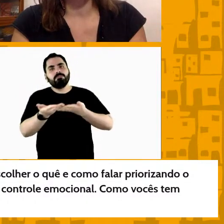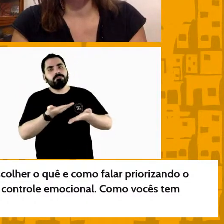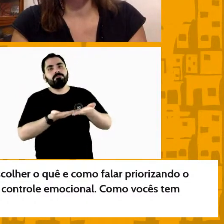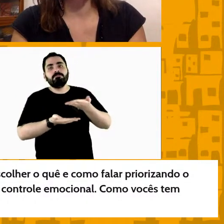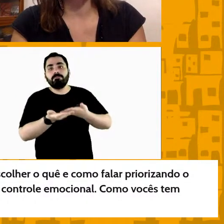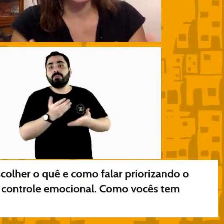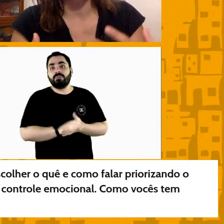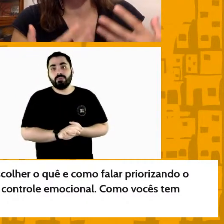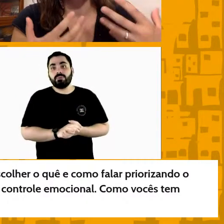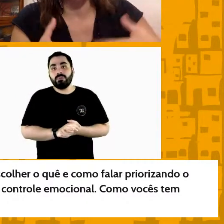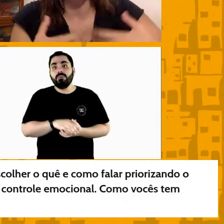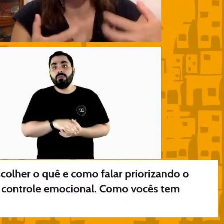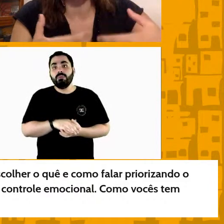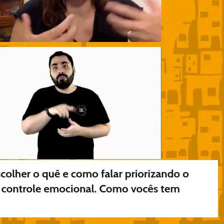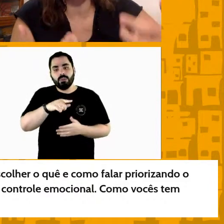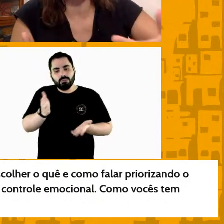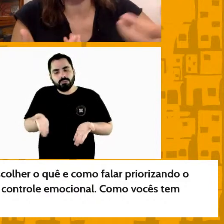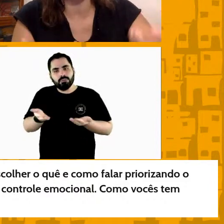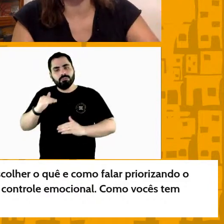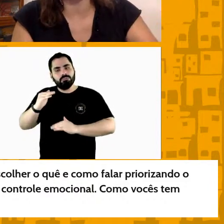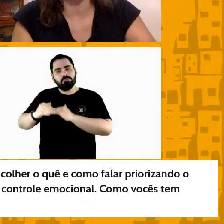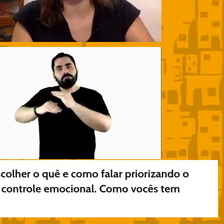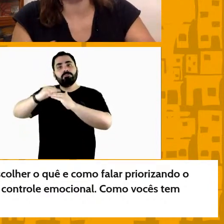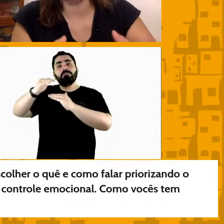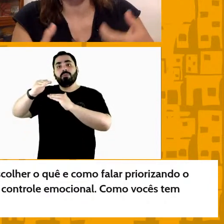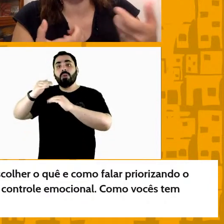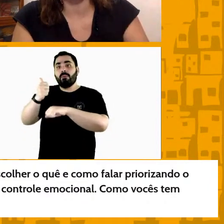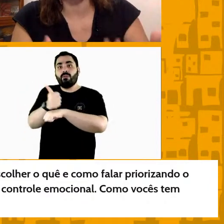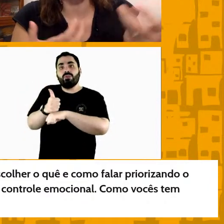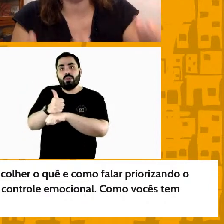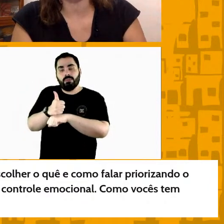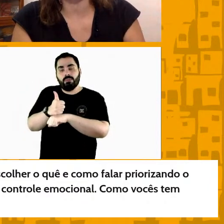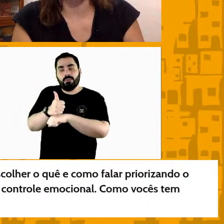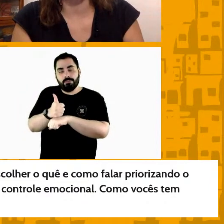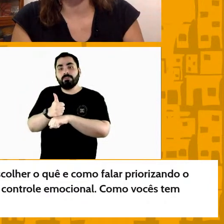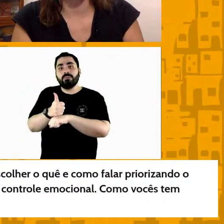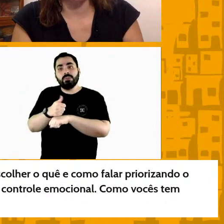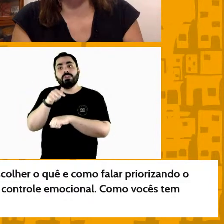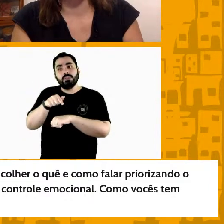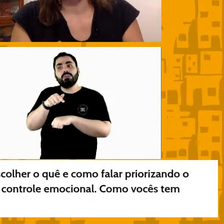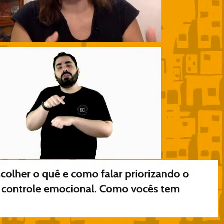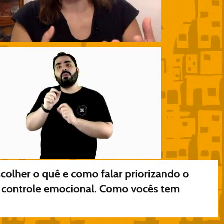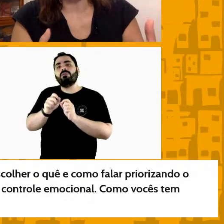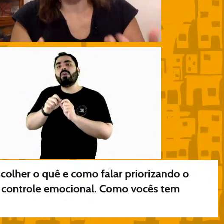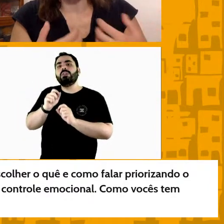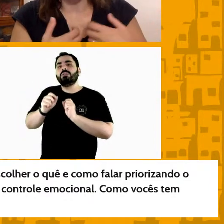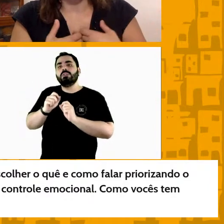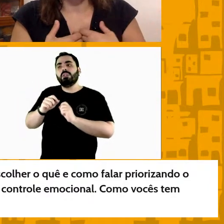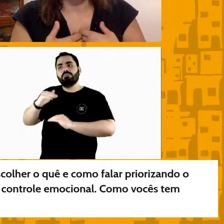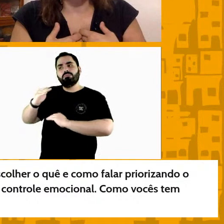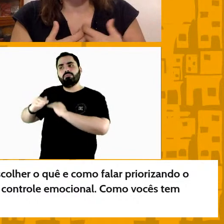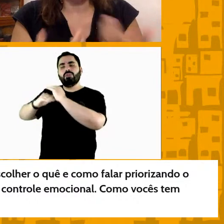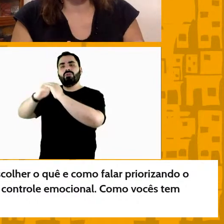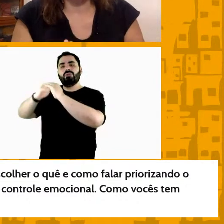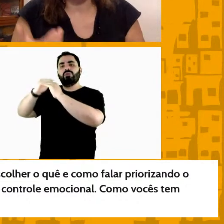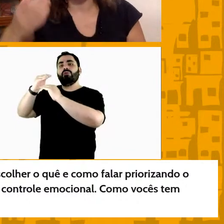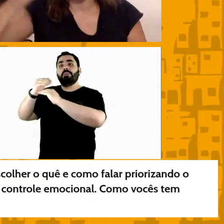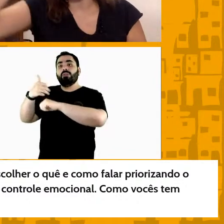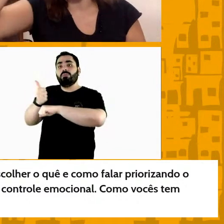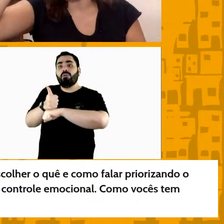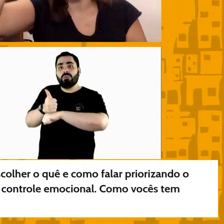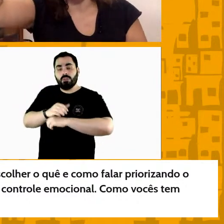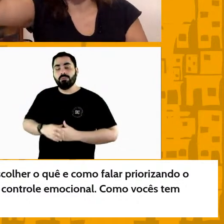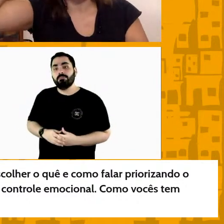amadurecimento e controle emocional exige de vocês amadurecimento e controle emocional e que